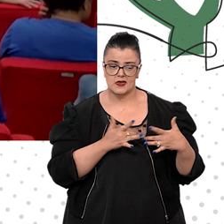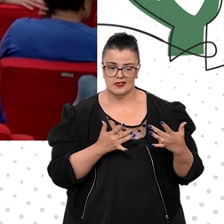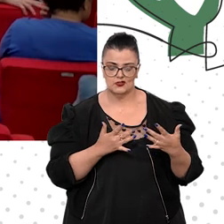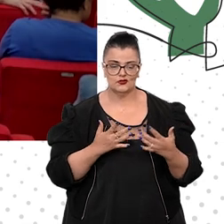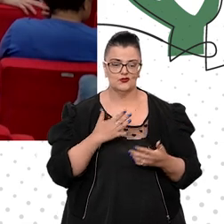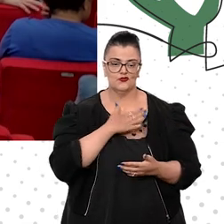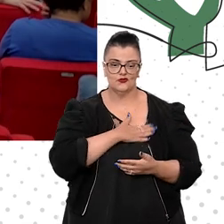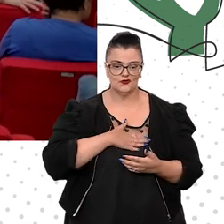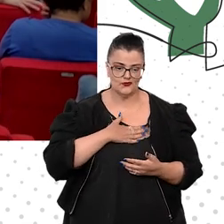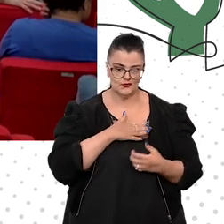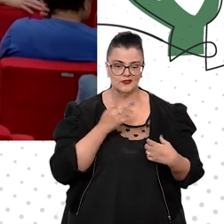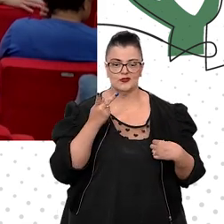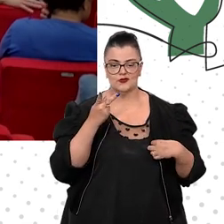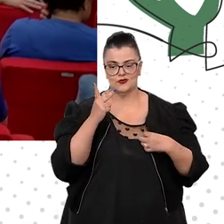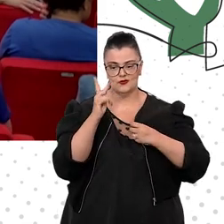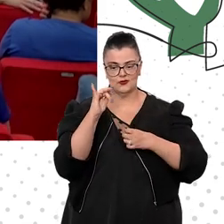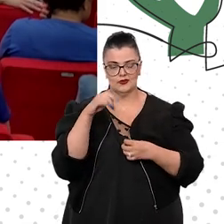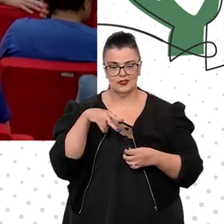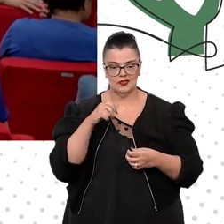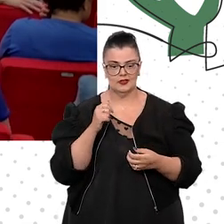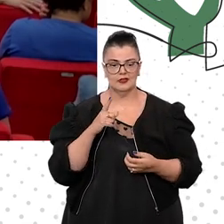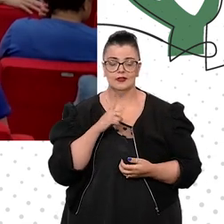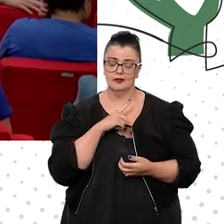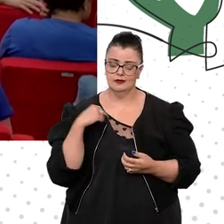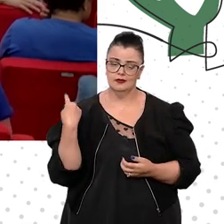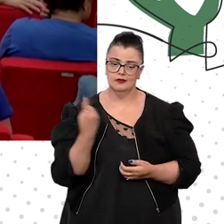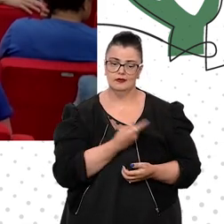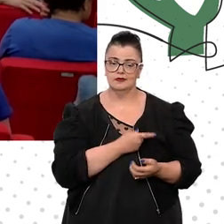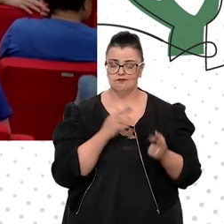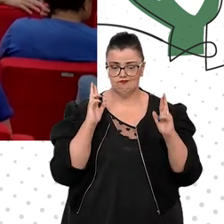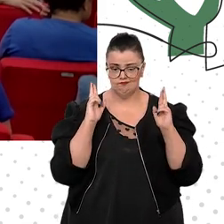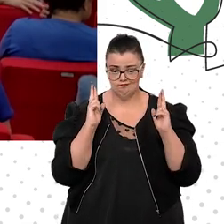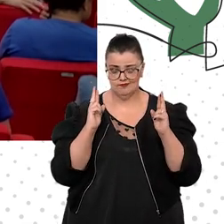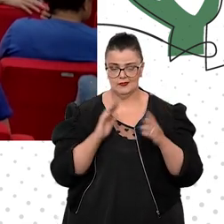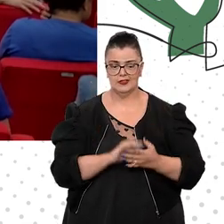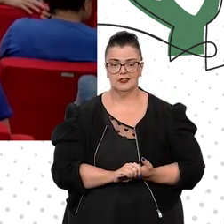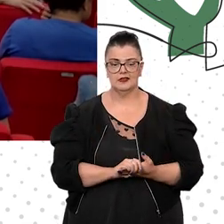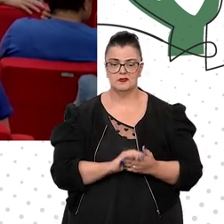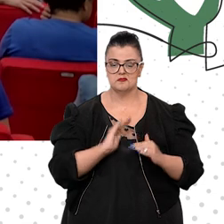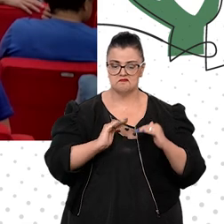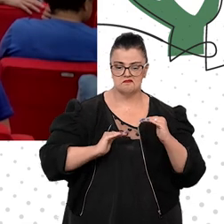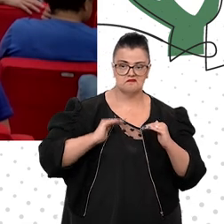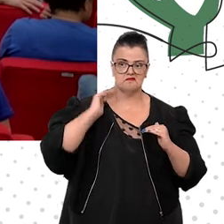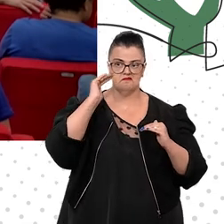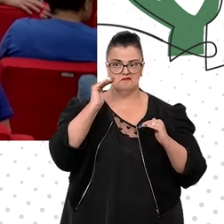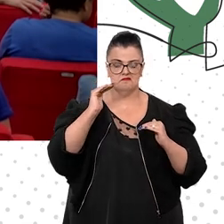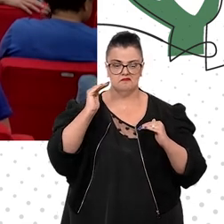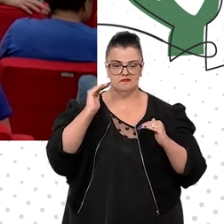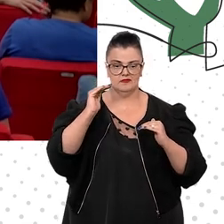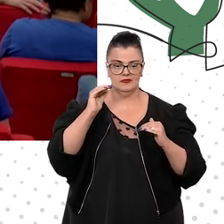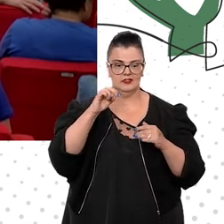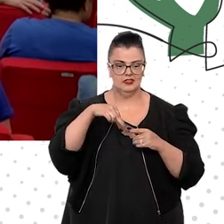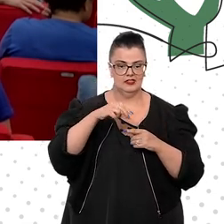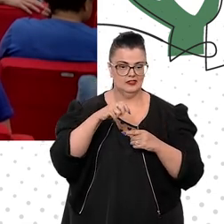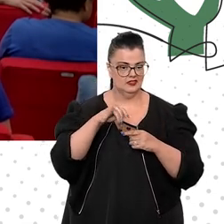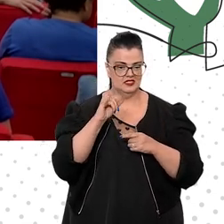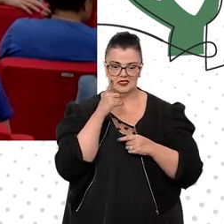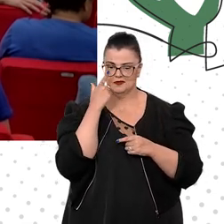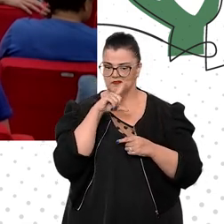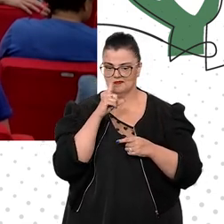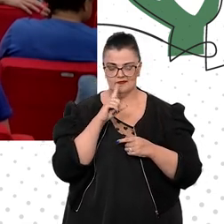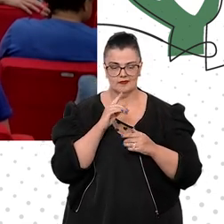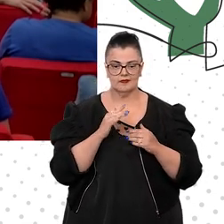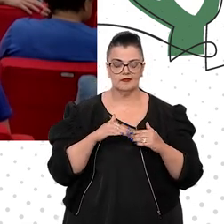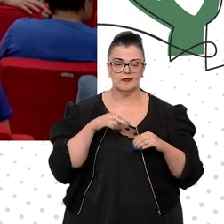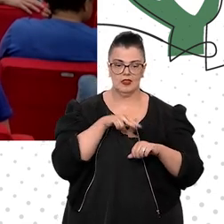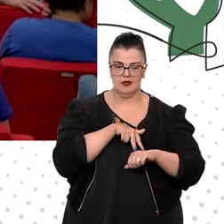ministro Sérgio Cuquina, esperamos nós também, todos. Mas, superar a ministra Nancy Andrick, isto não é possível.